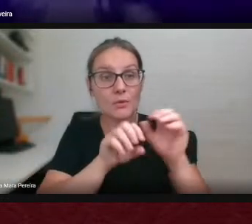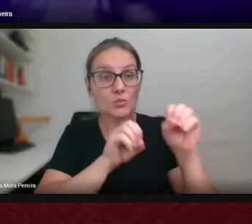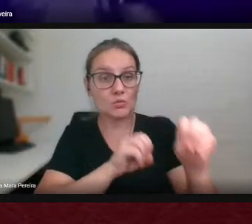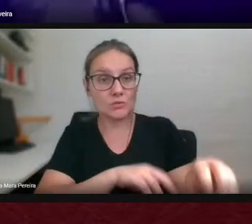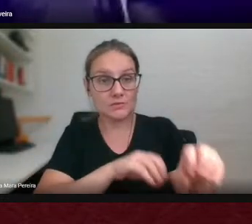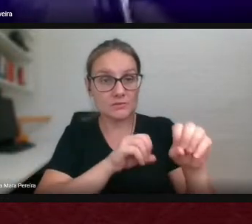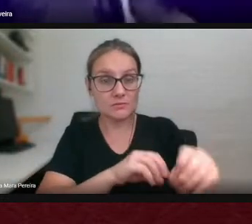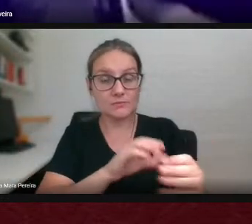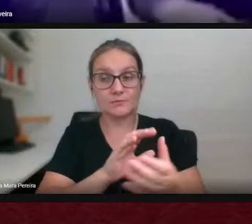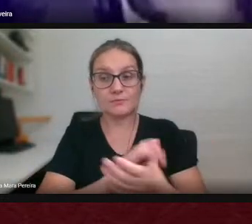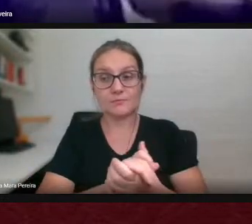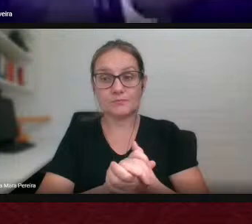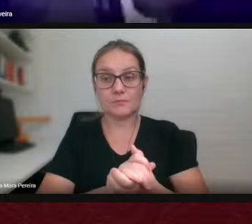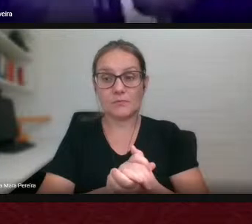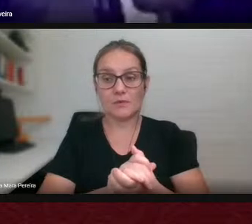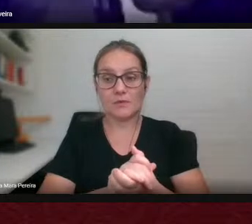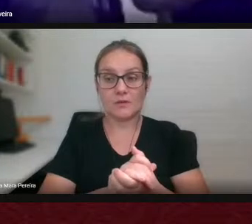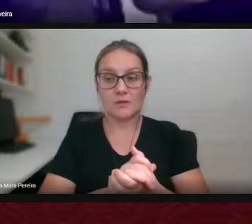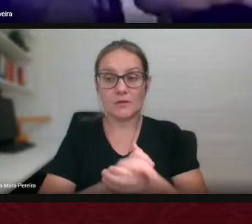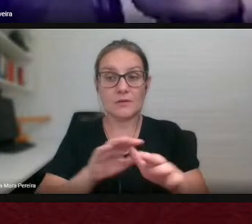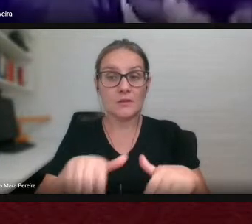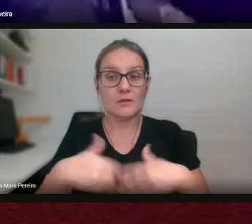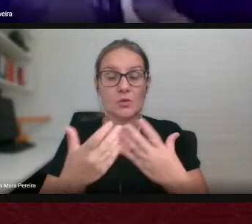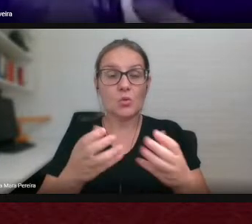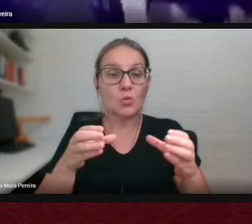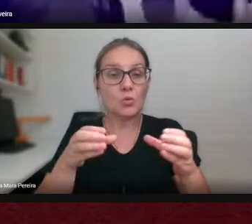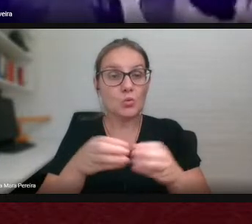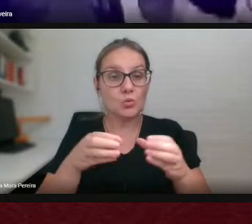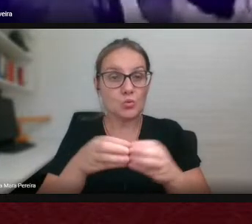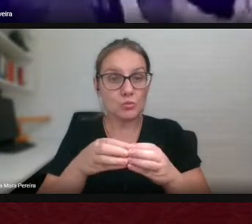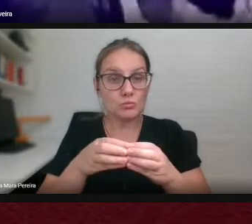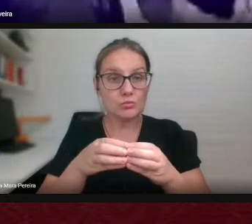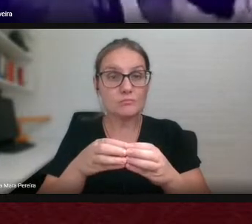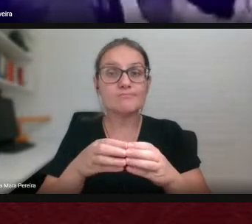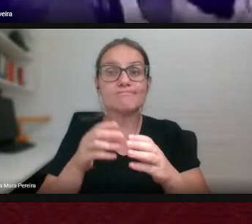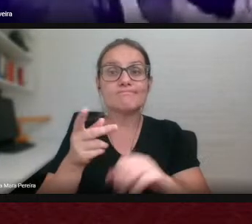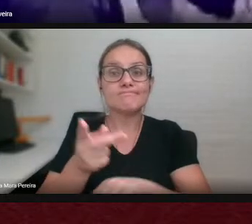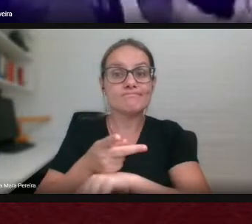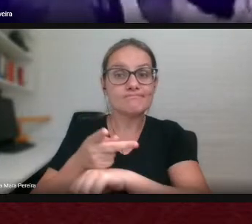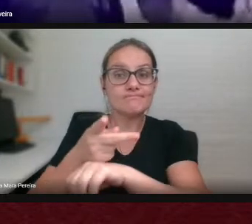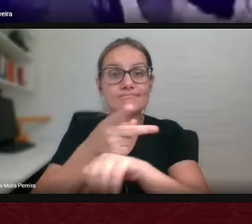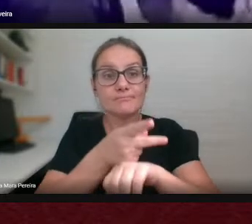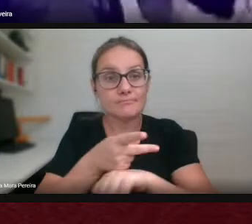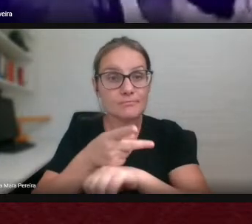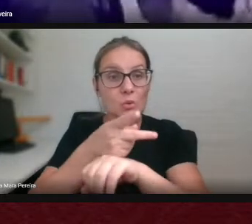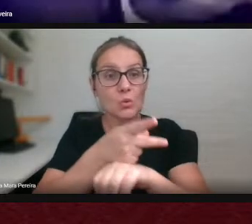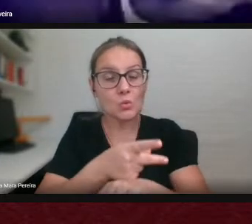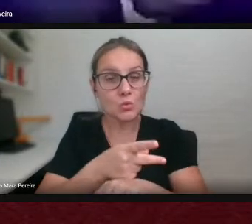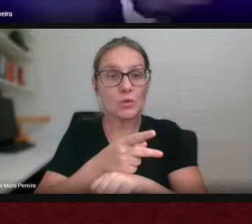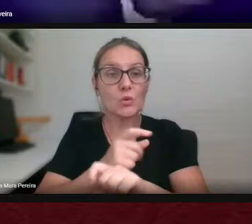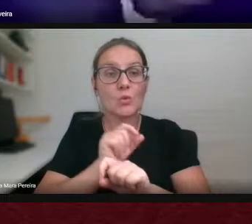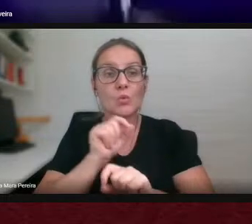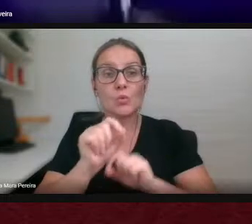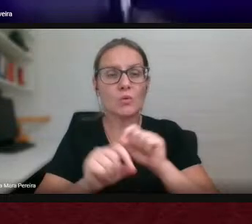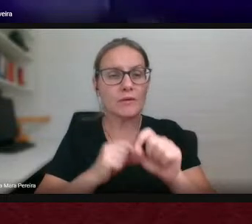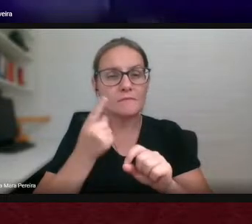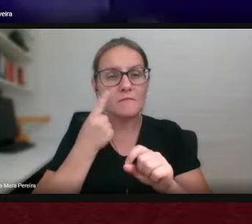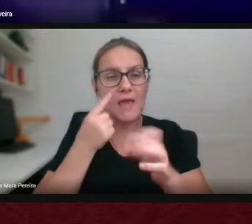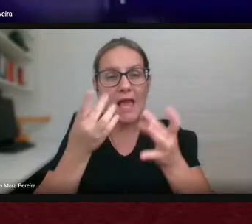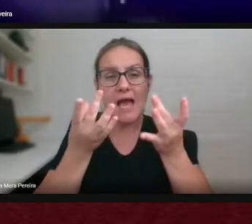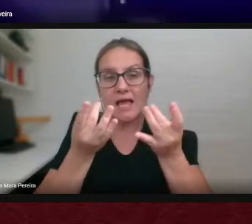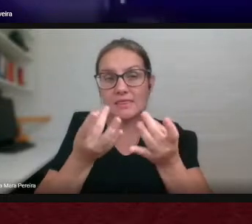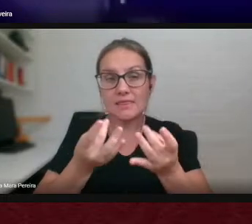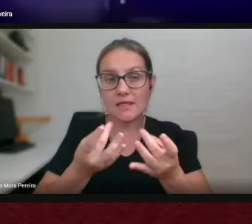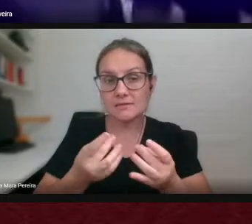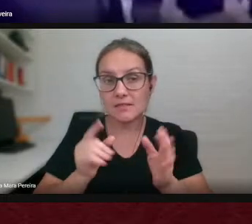então o grupo de estudo Interartes primeiro procura forjar a questões e